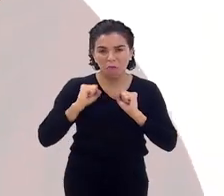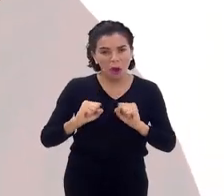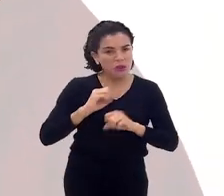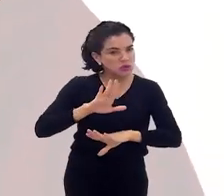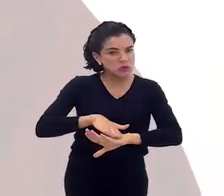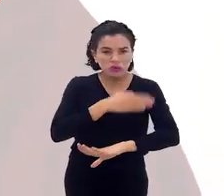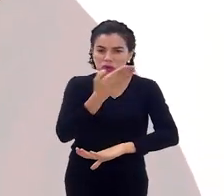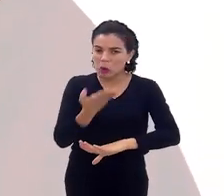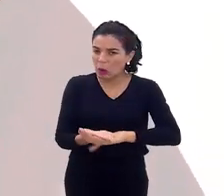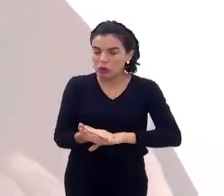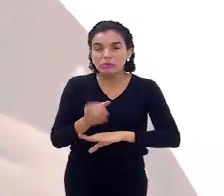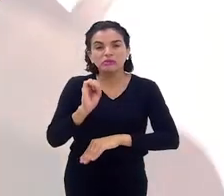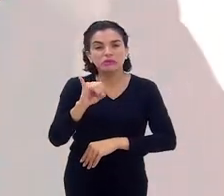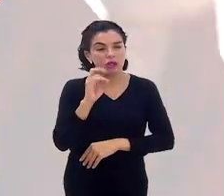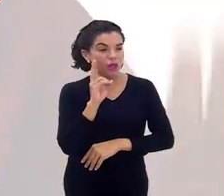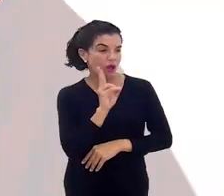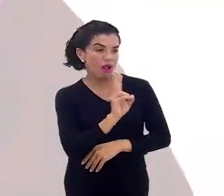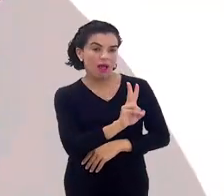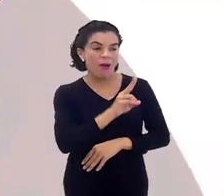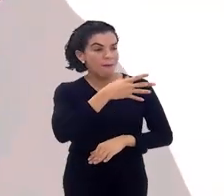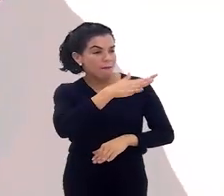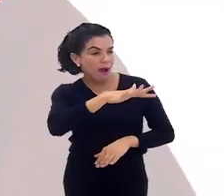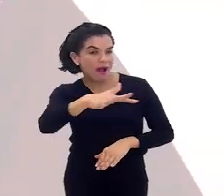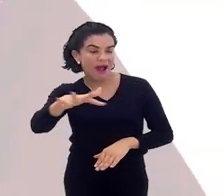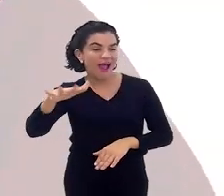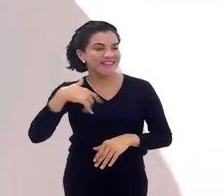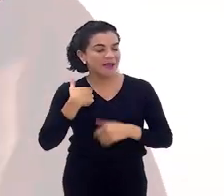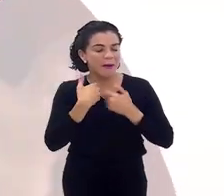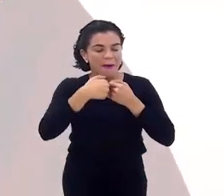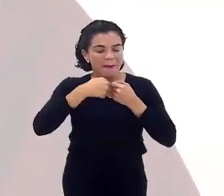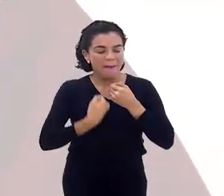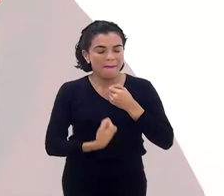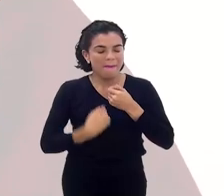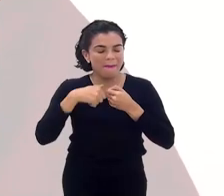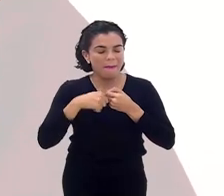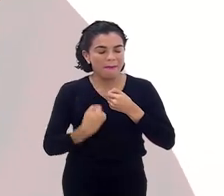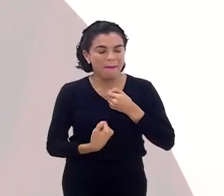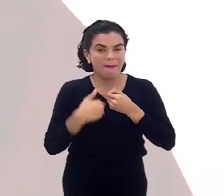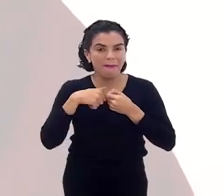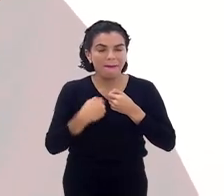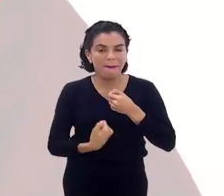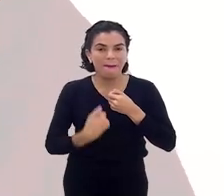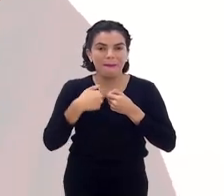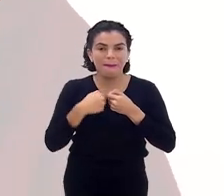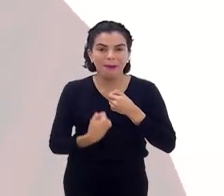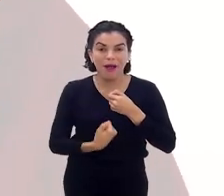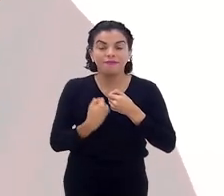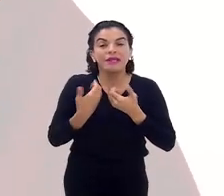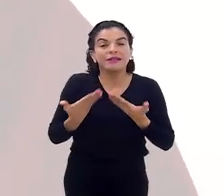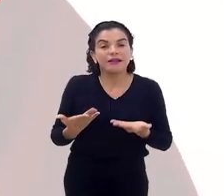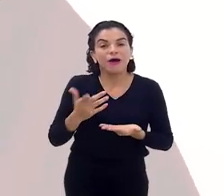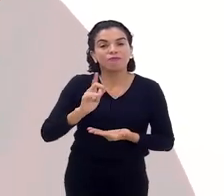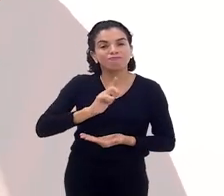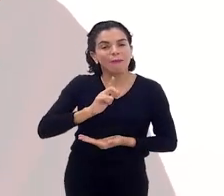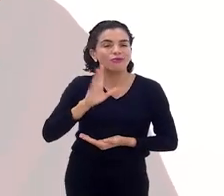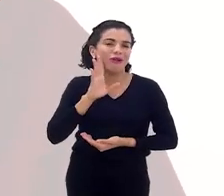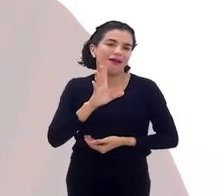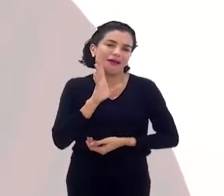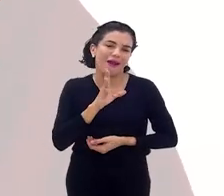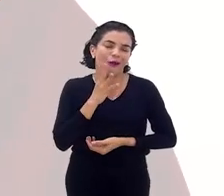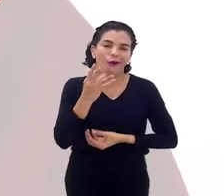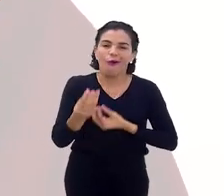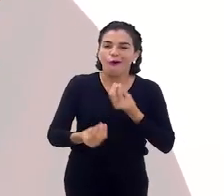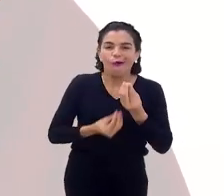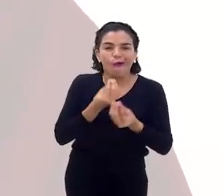que pode se fazer o dia todo, né? Assim, a gente olhar uma árvore, a gente olha e fala assim, opa, vamos oferecer, né? Vamos compartilhar. Então, isso é